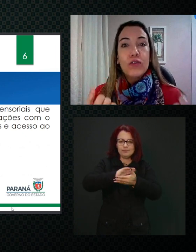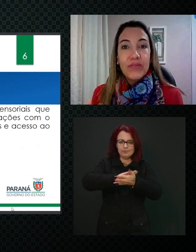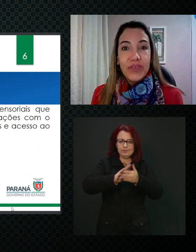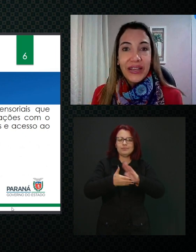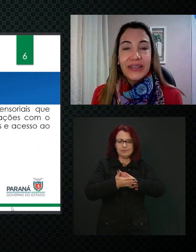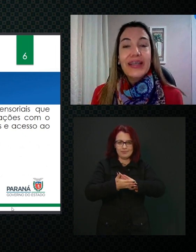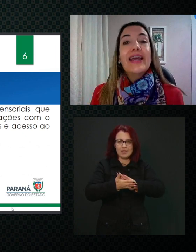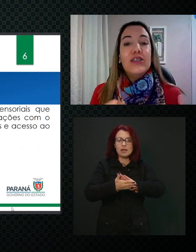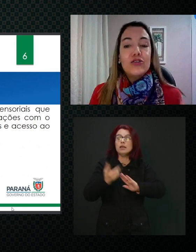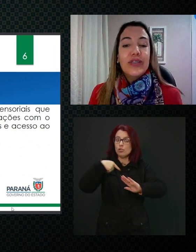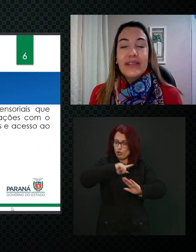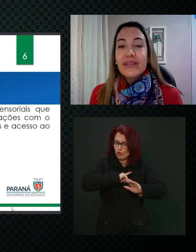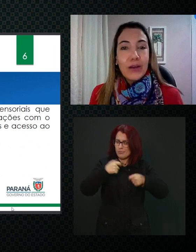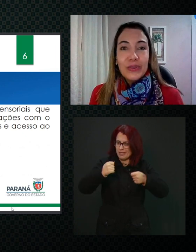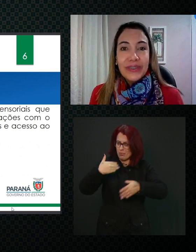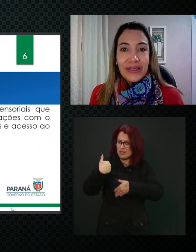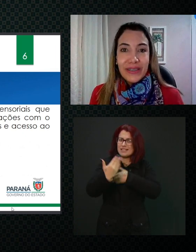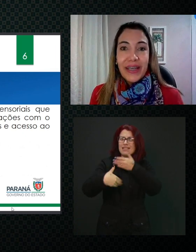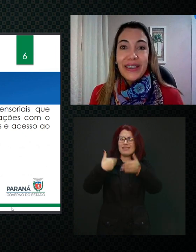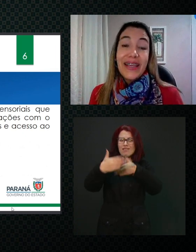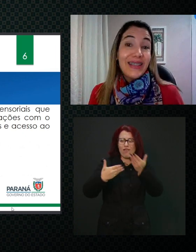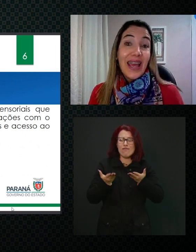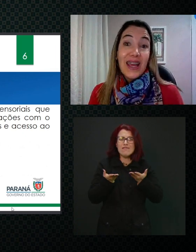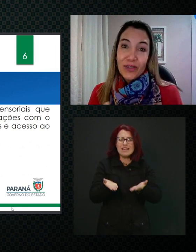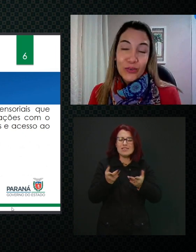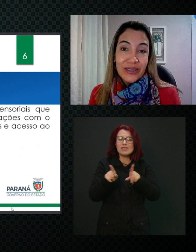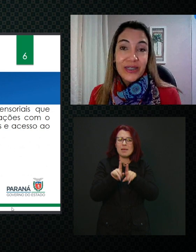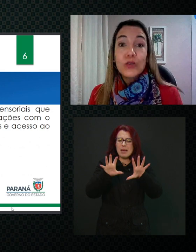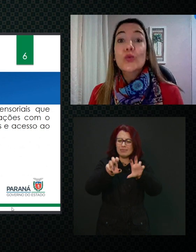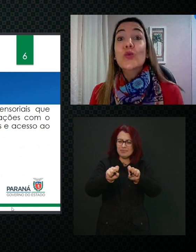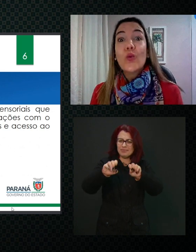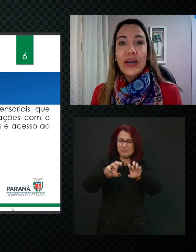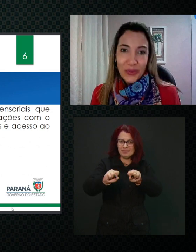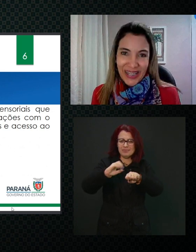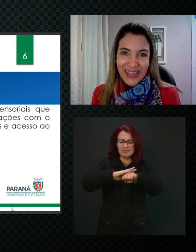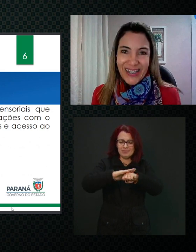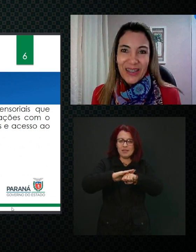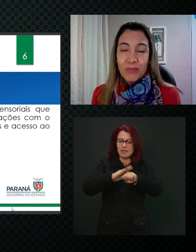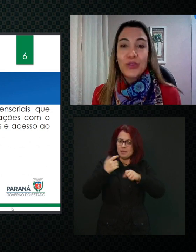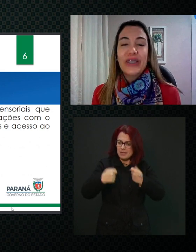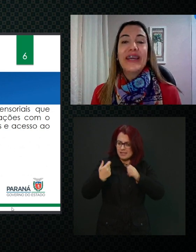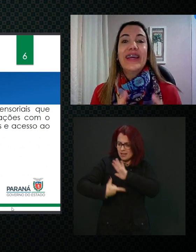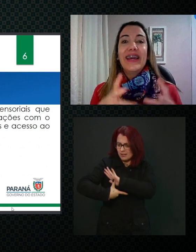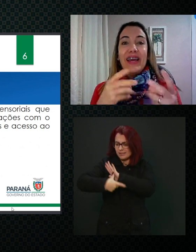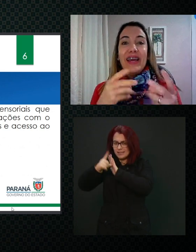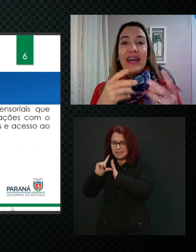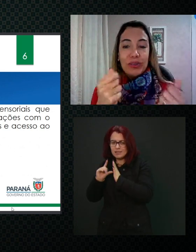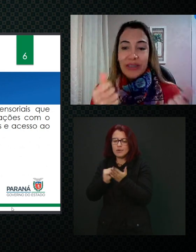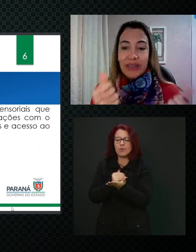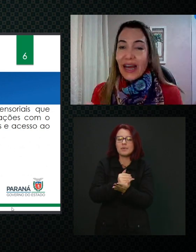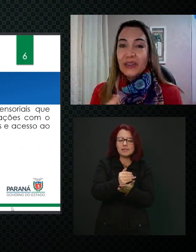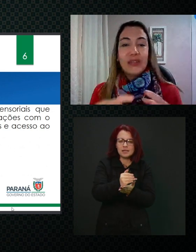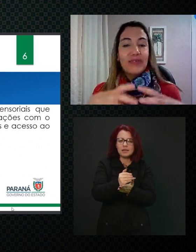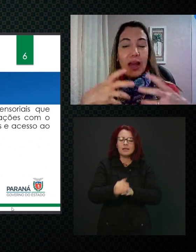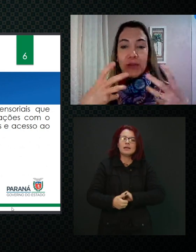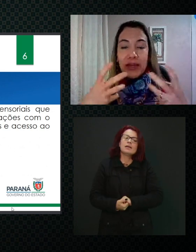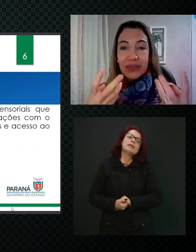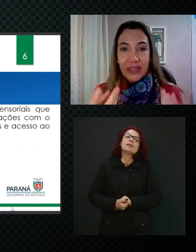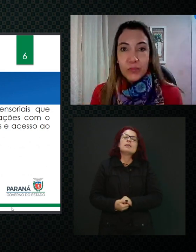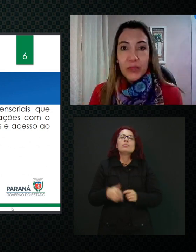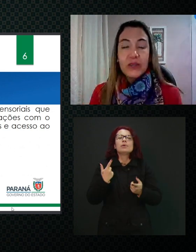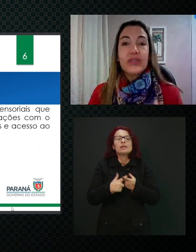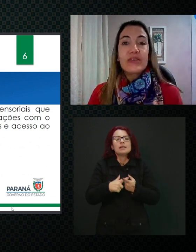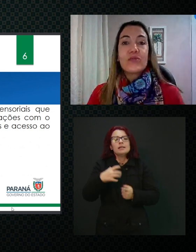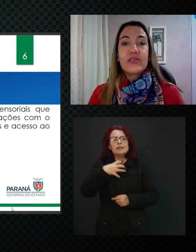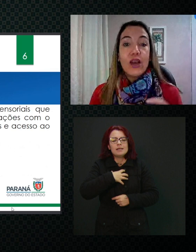desenvolver, isso tem que acontecer, né, e deve acontecer um quanto a isso. Porque o tato, a ferramenta